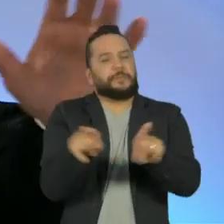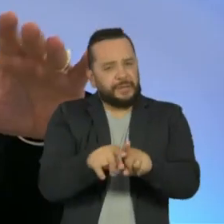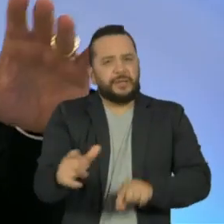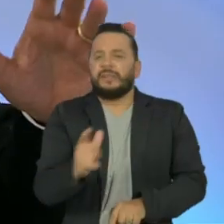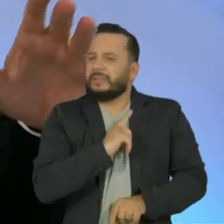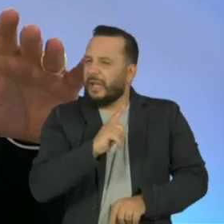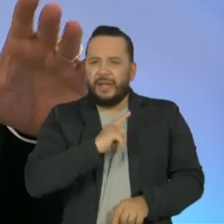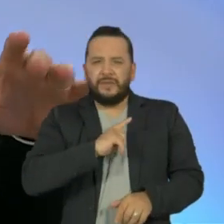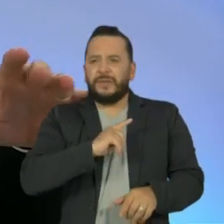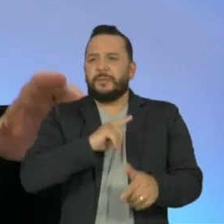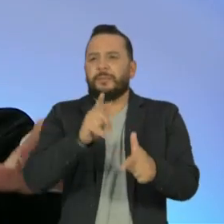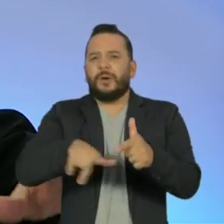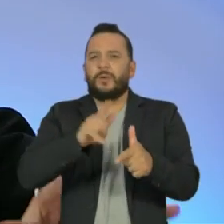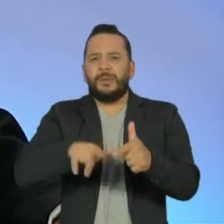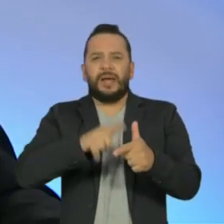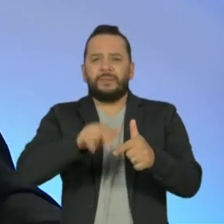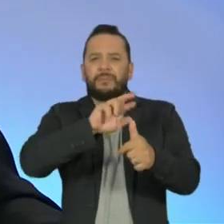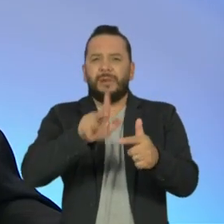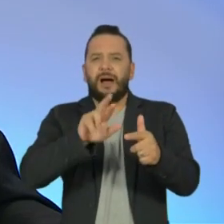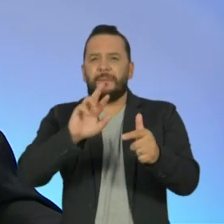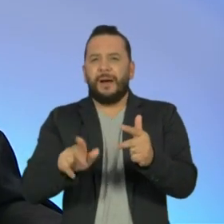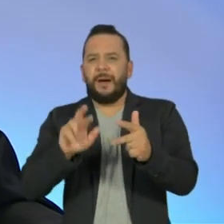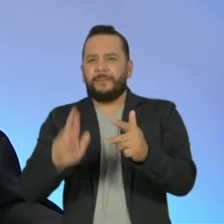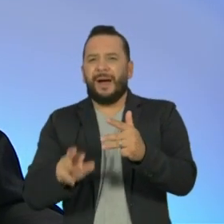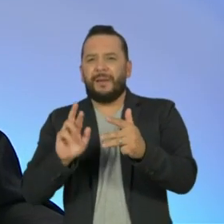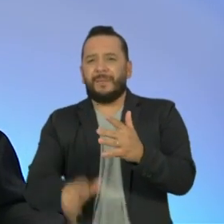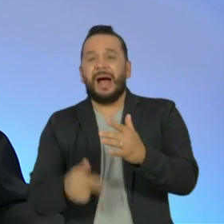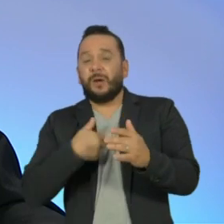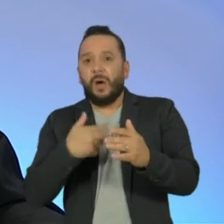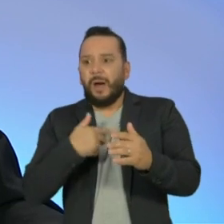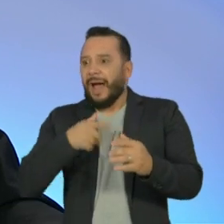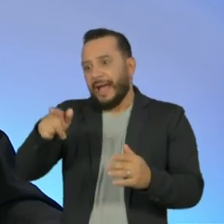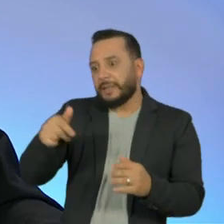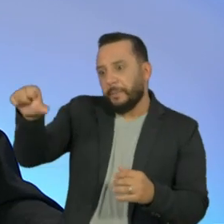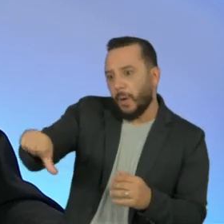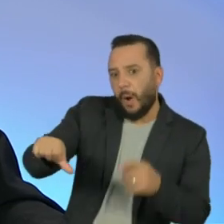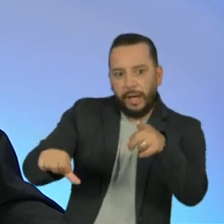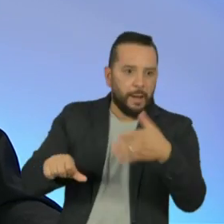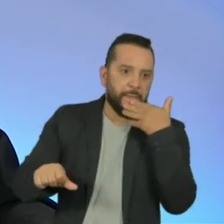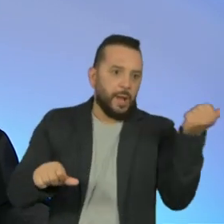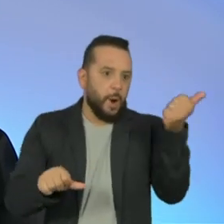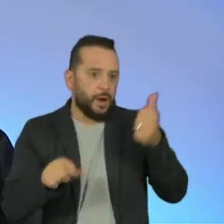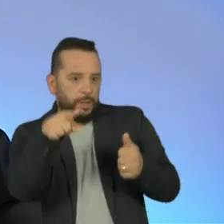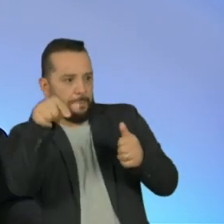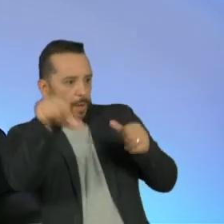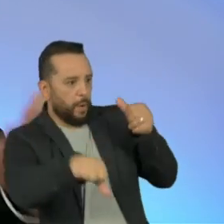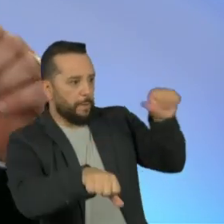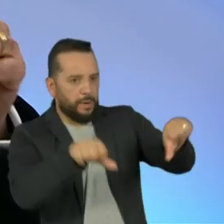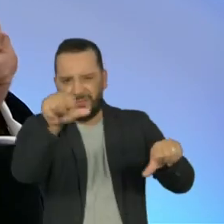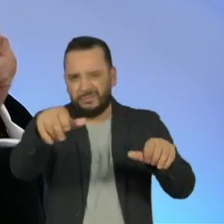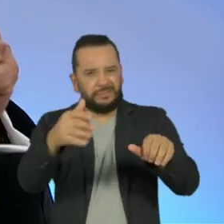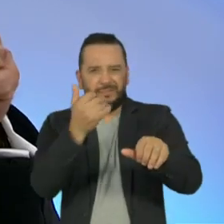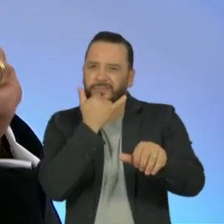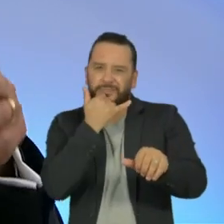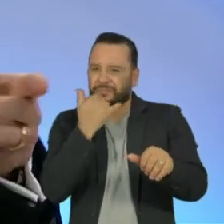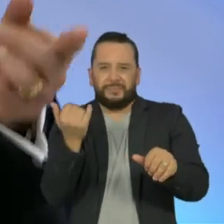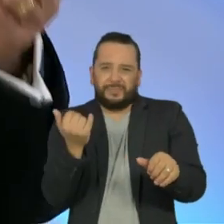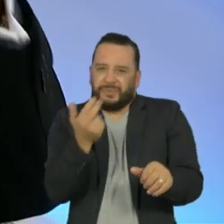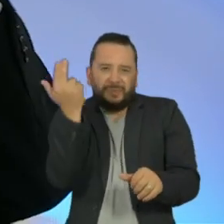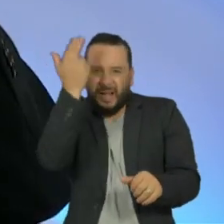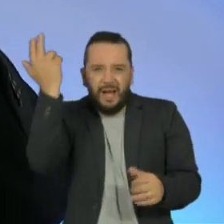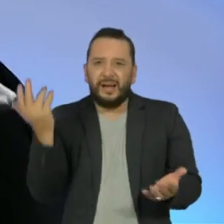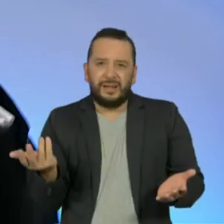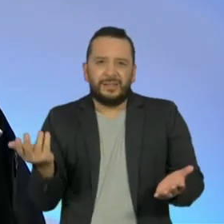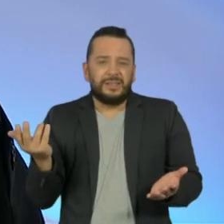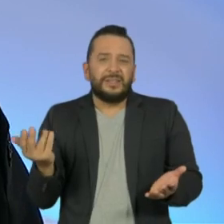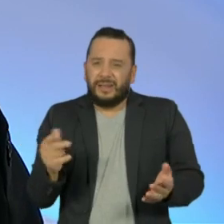Então, é difícil você hierarquizar as dificuldades que a democracia brasileira enfrentou, sem